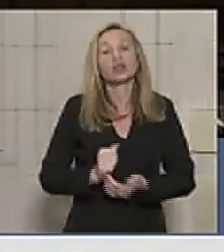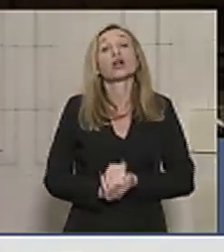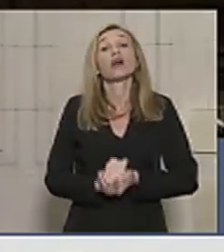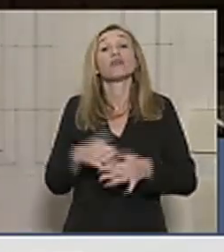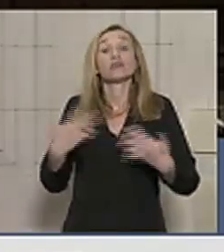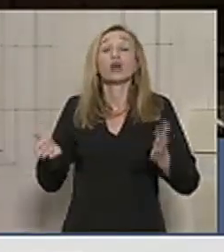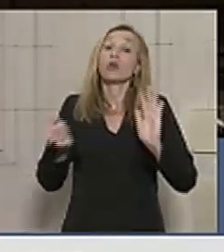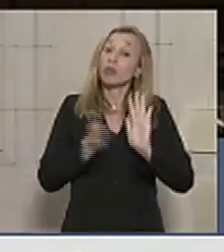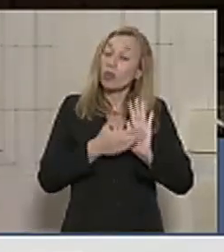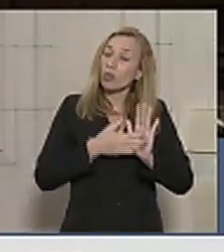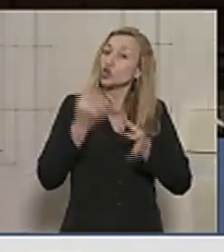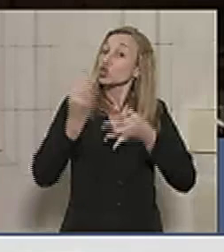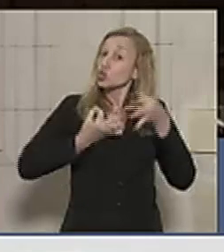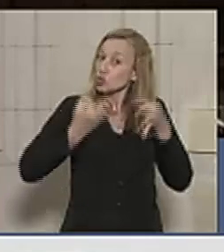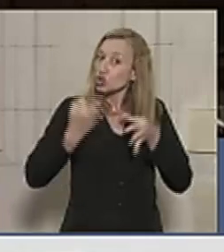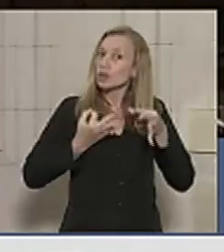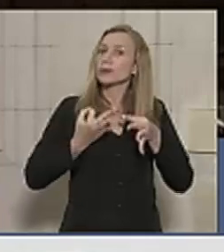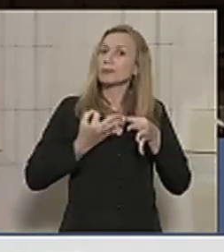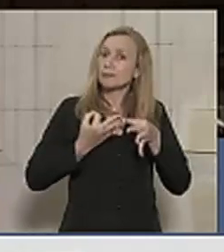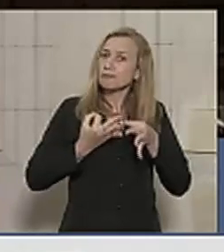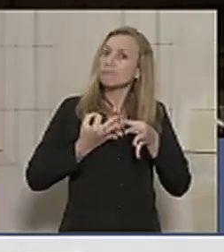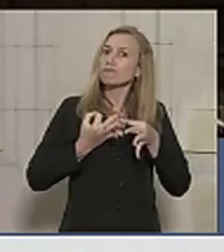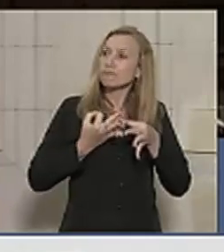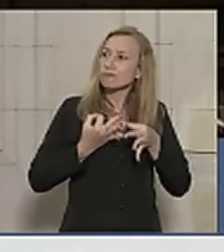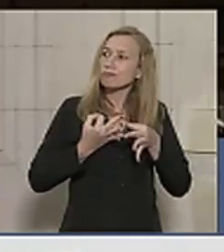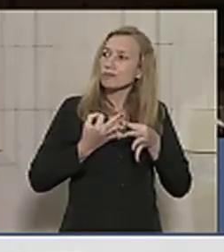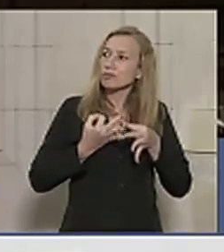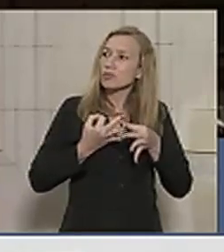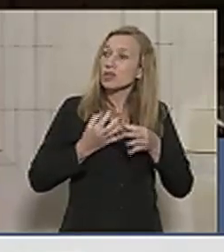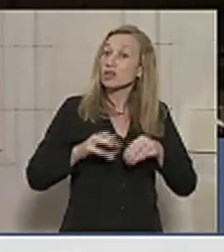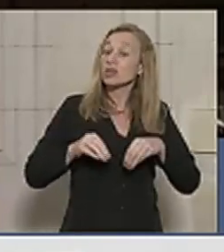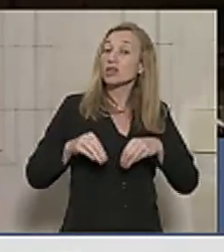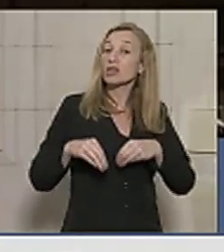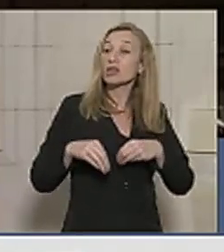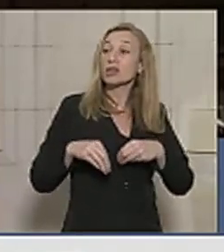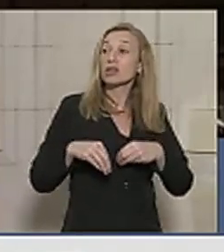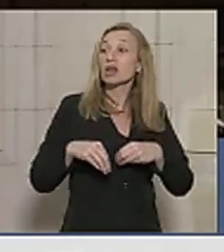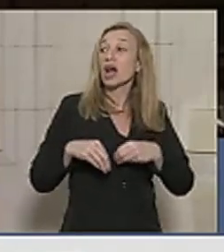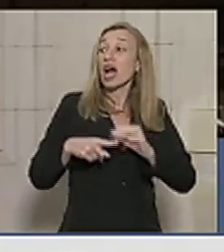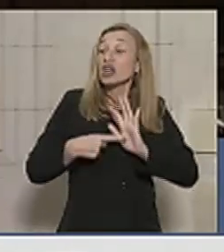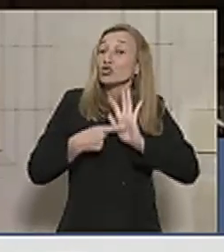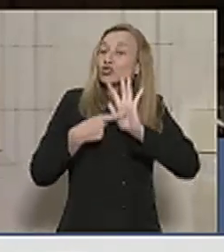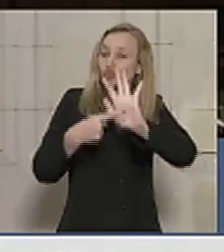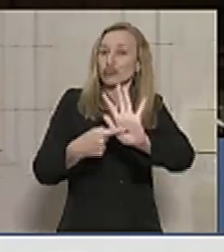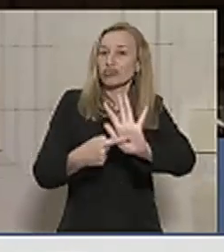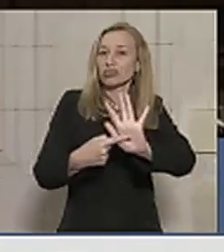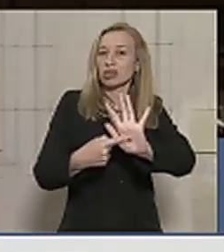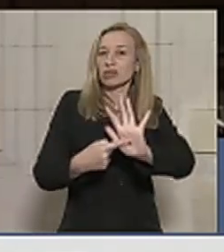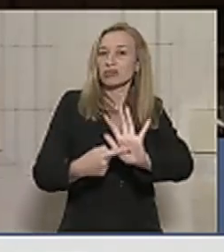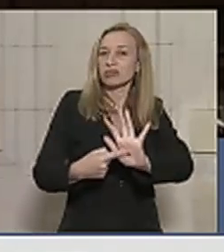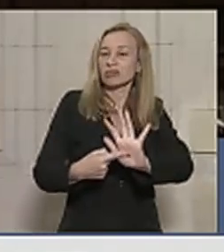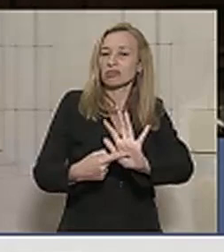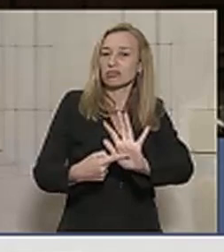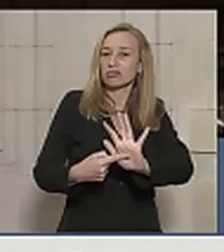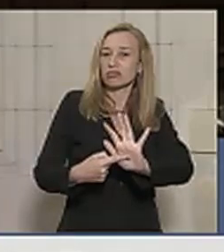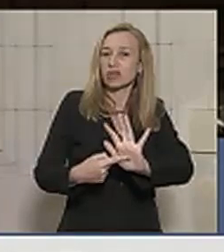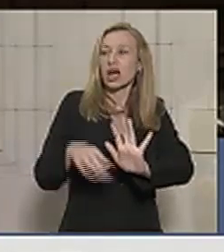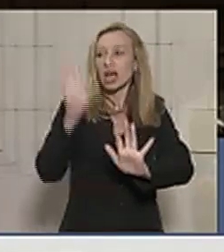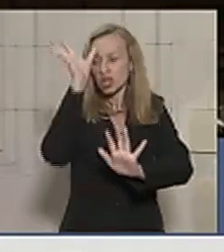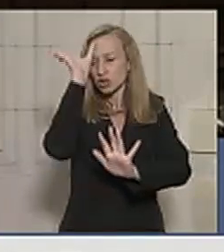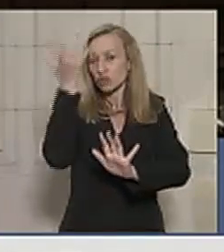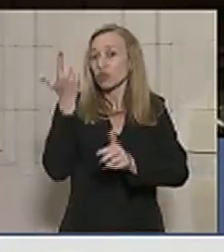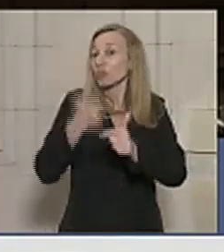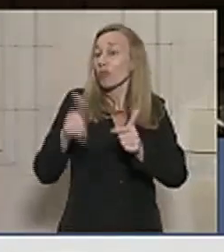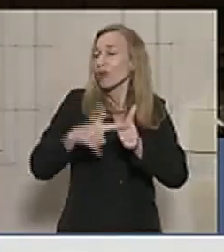proposta justa e que traz a solução, pode trazer, sim, a solução desse problema